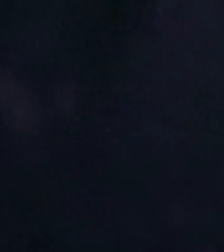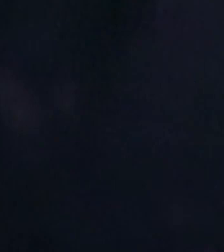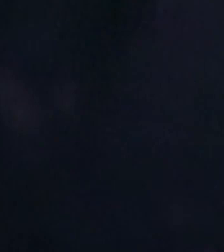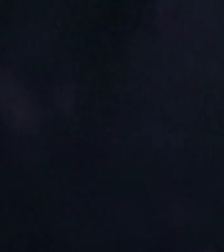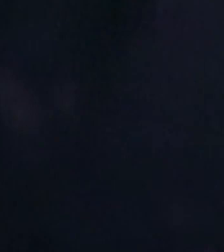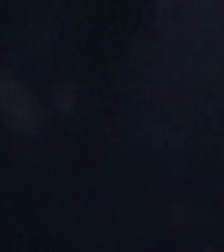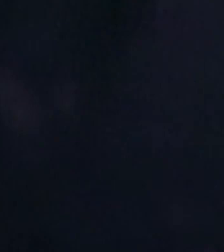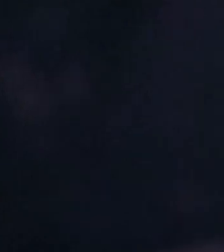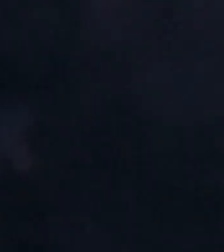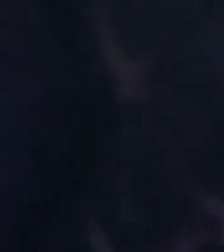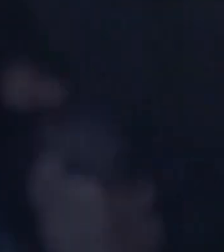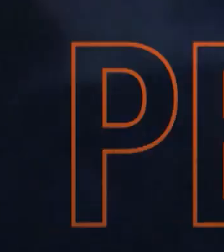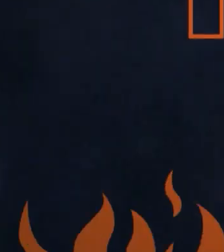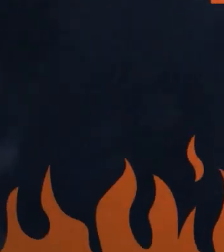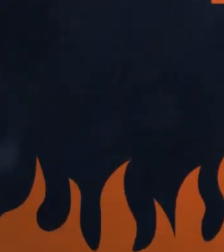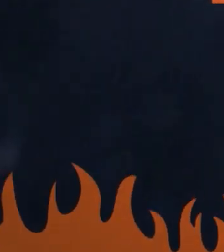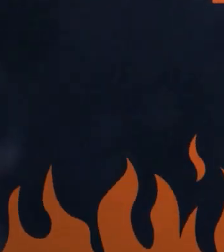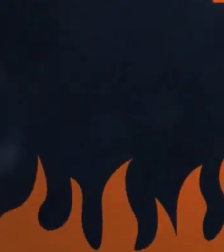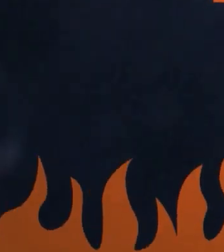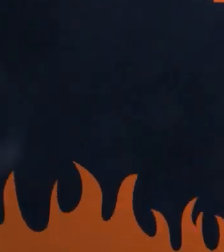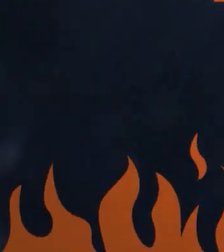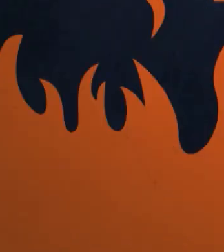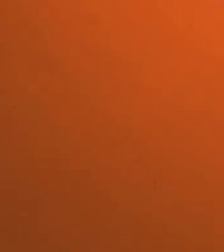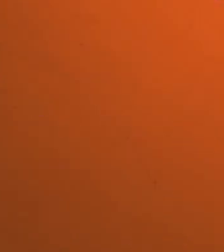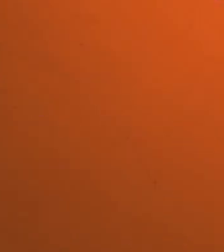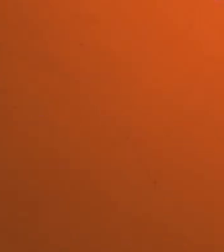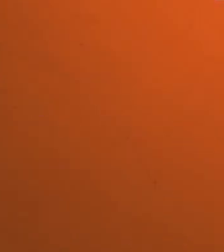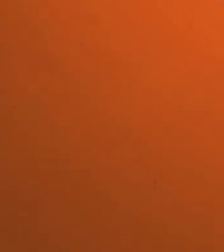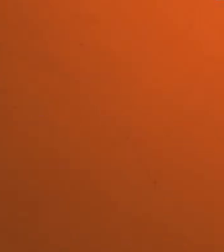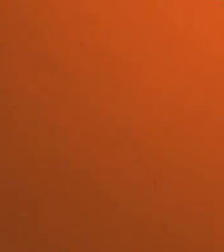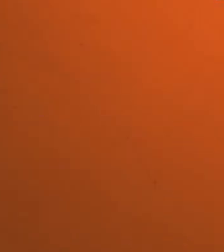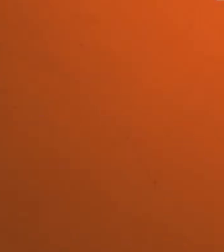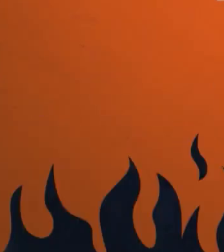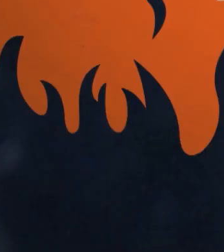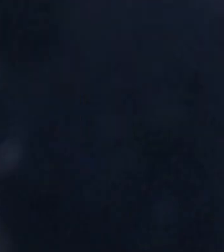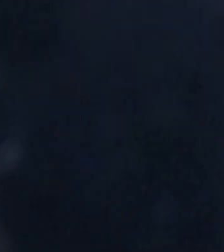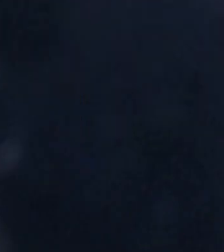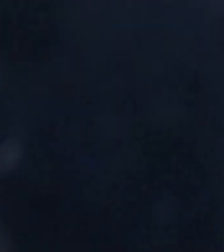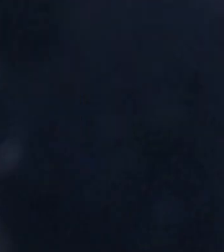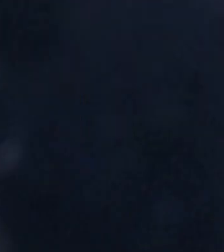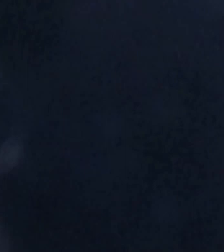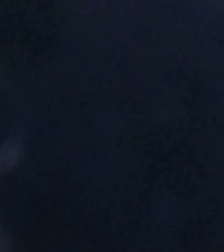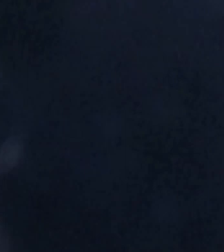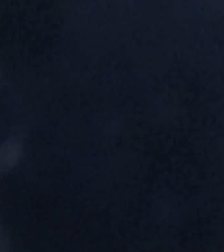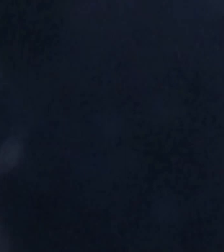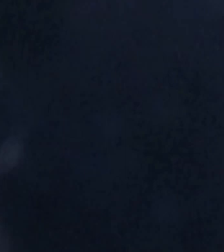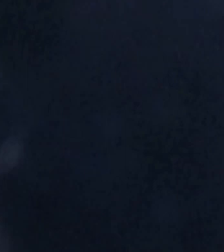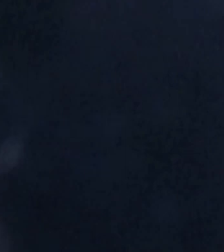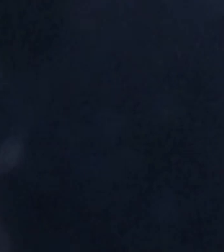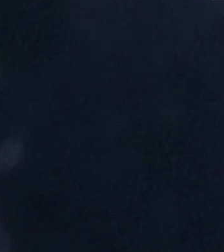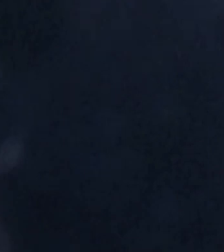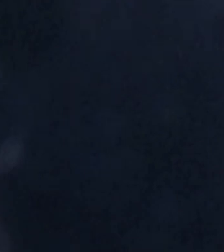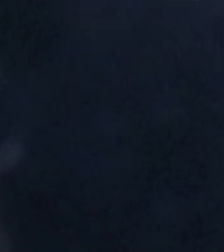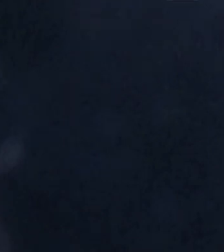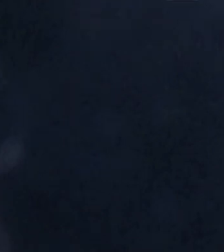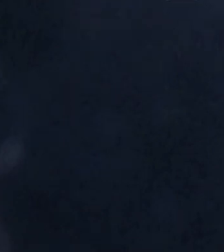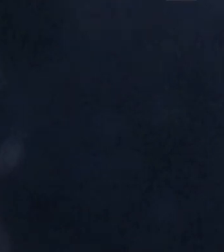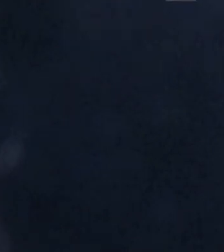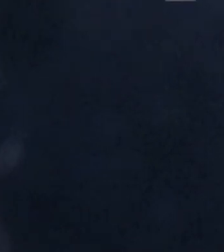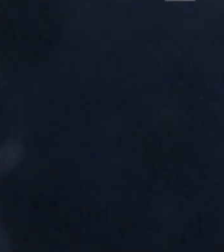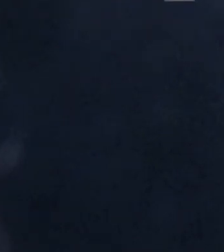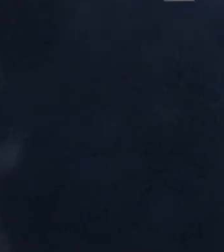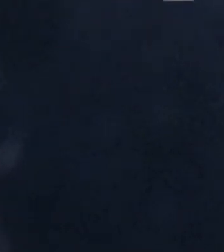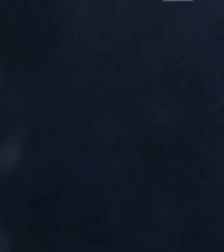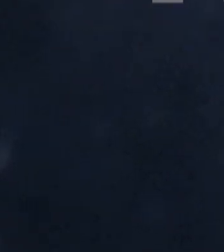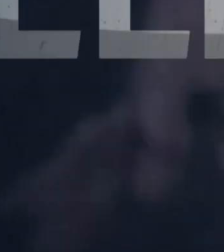sensualizada. Essa ideia de pecado é ainda mais negativa numa sociedade bastante pautada pela religião,